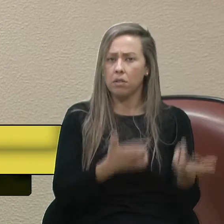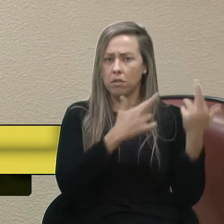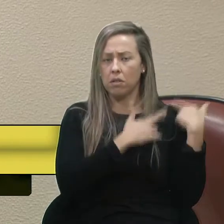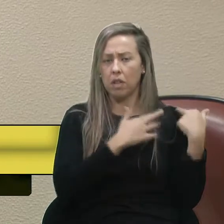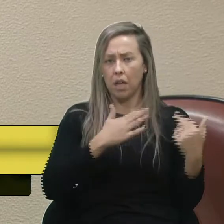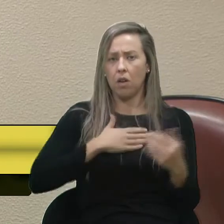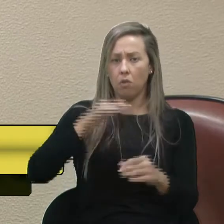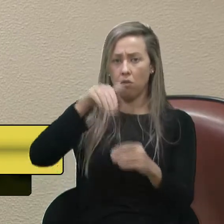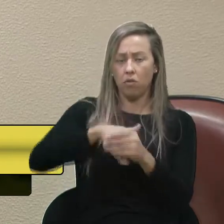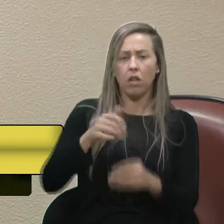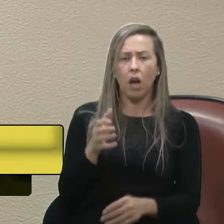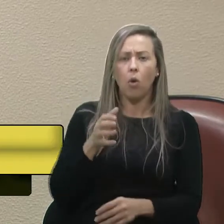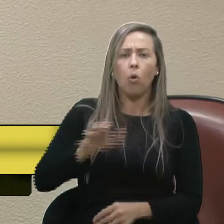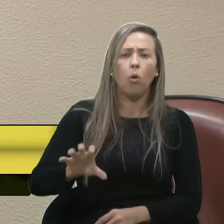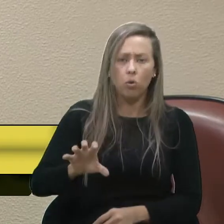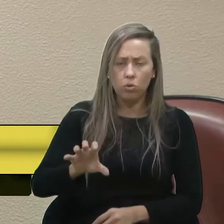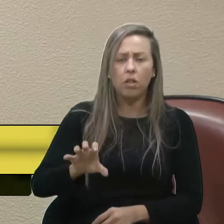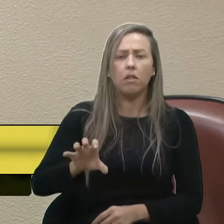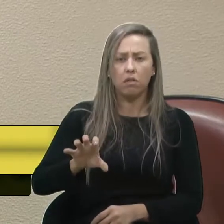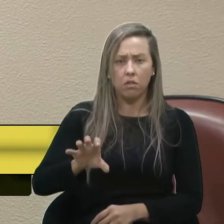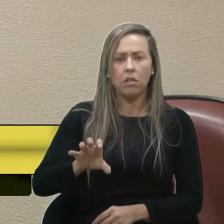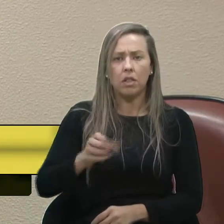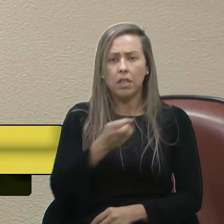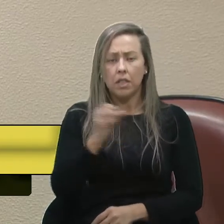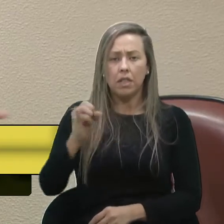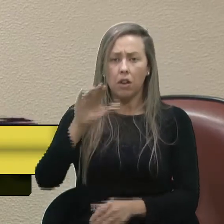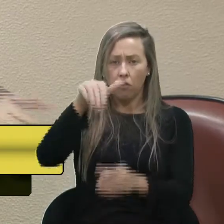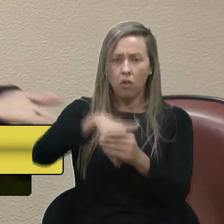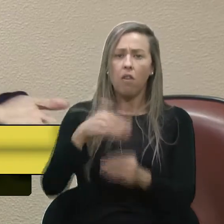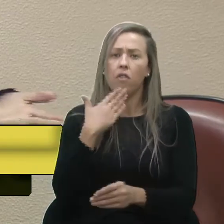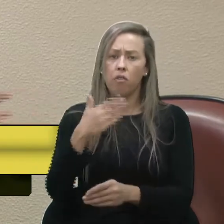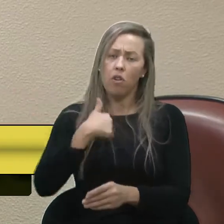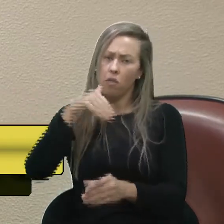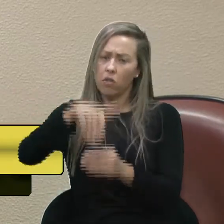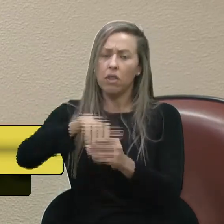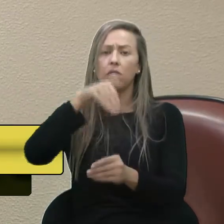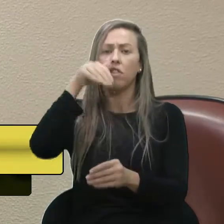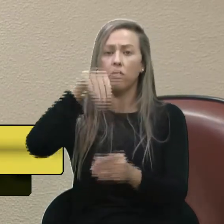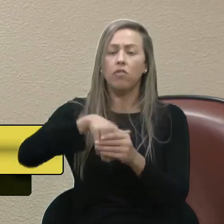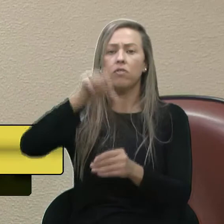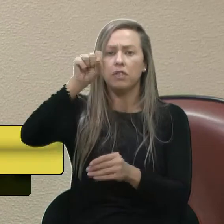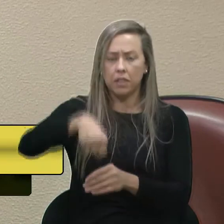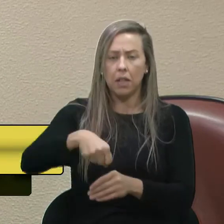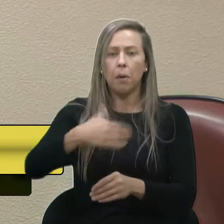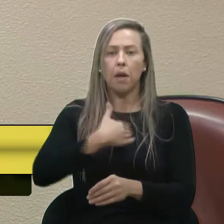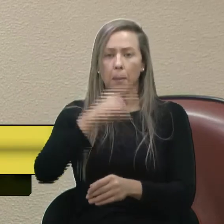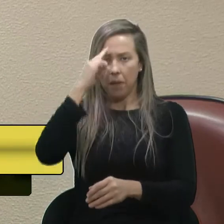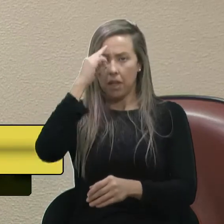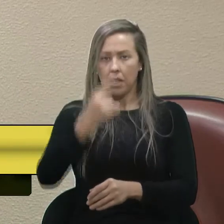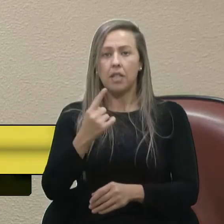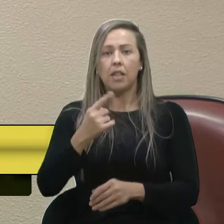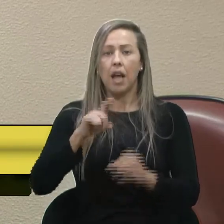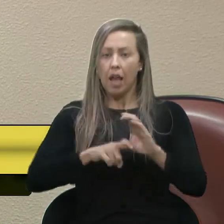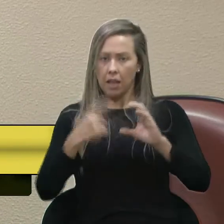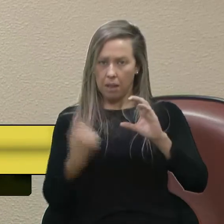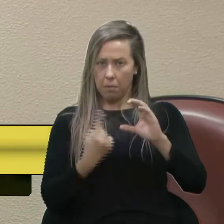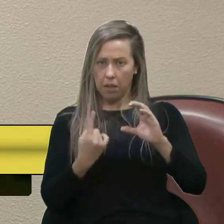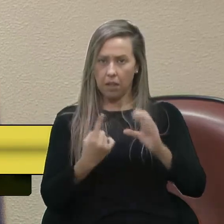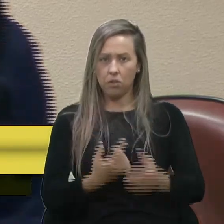vou votar contrária neste caso, quando achar que devo votar favorável, vou votar favorável porque a minha decisão é independente.